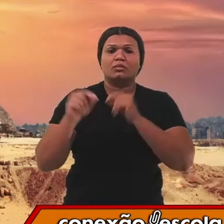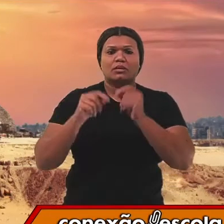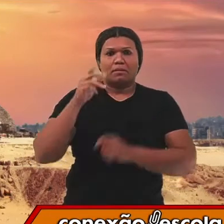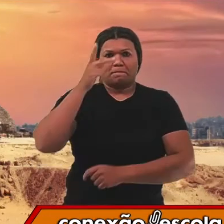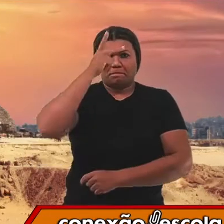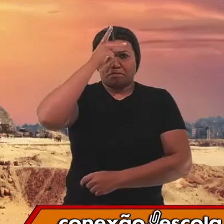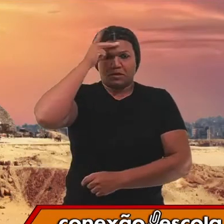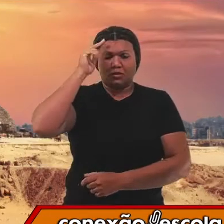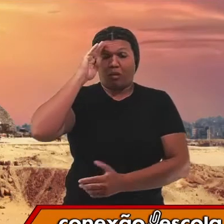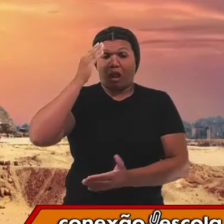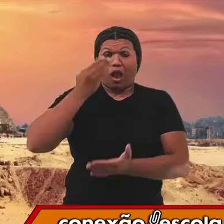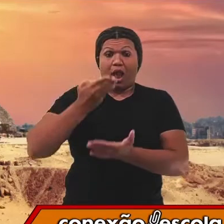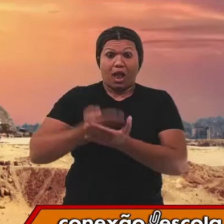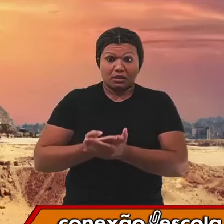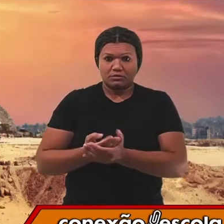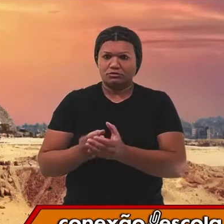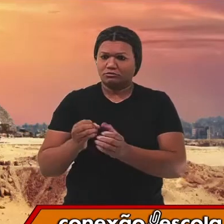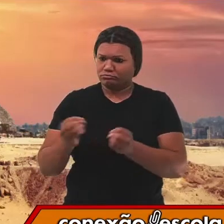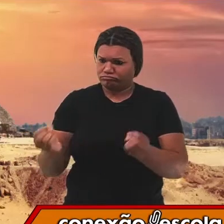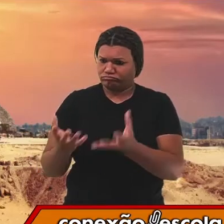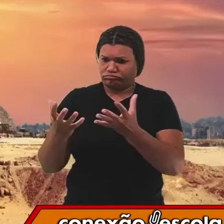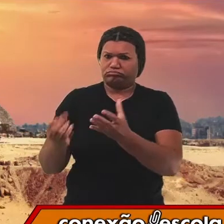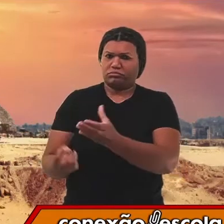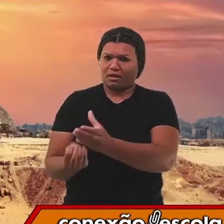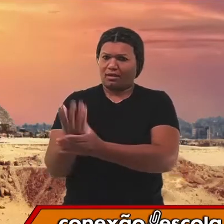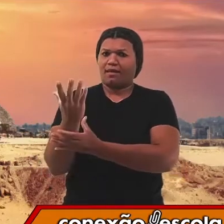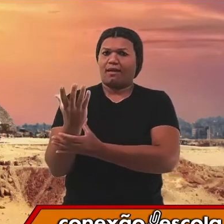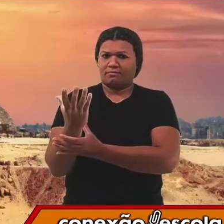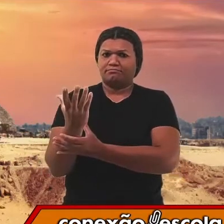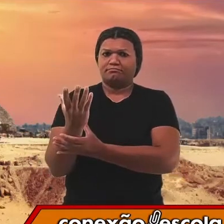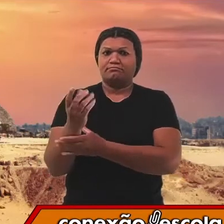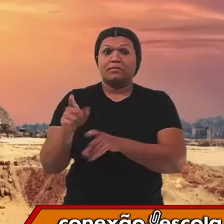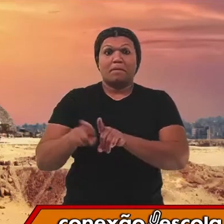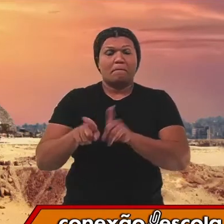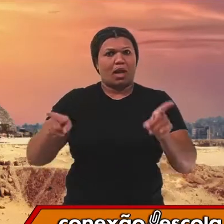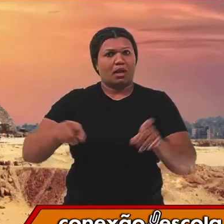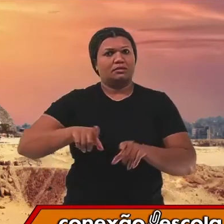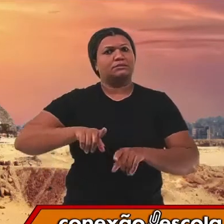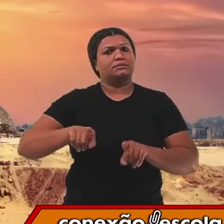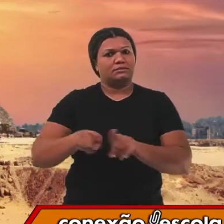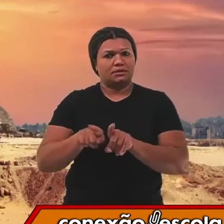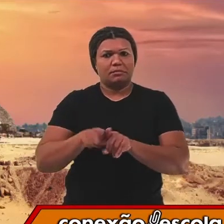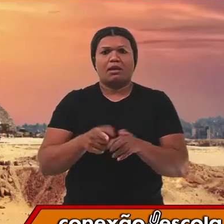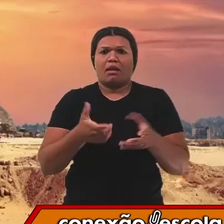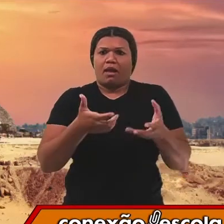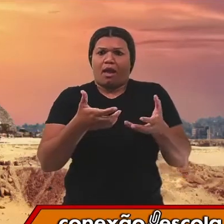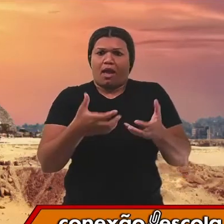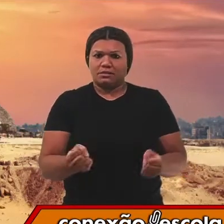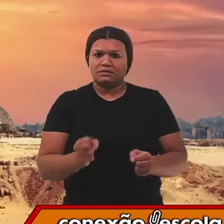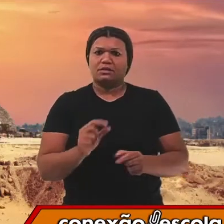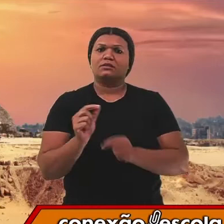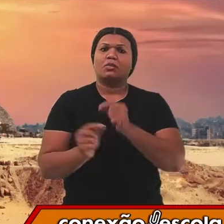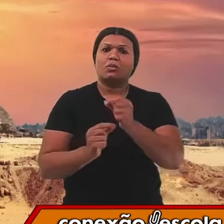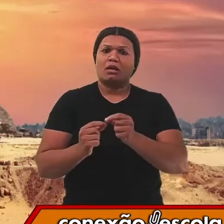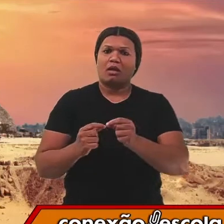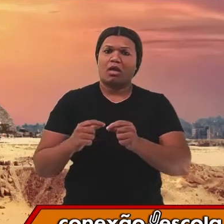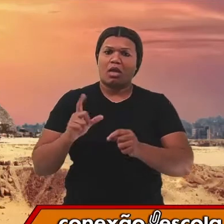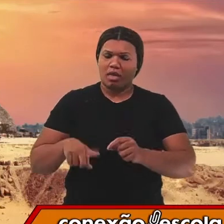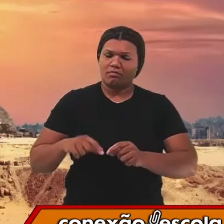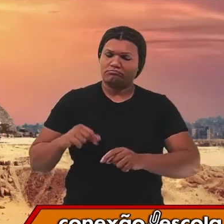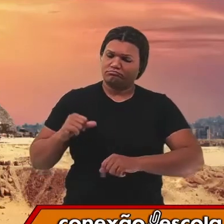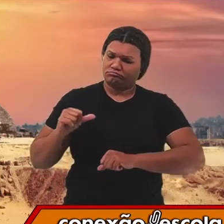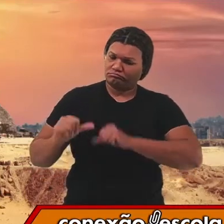criacionismo, mas também elas não negam a vertente evolutiva. Elas não se encaixam nesse